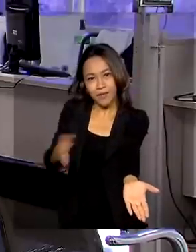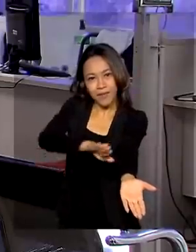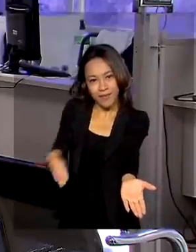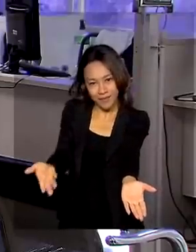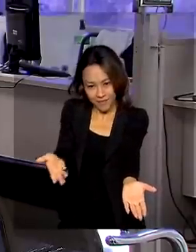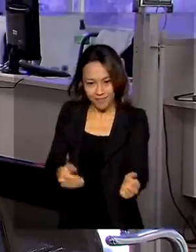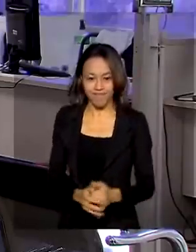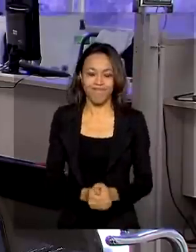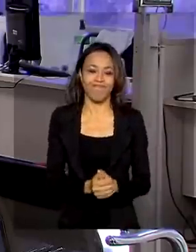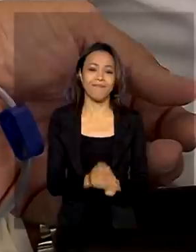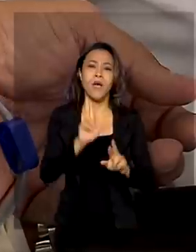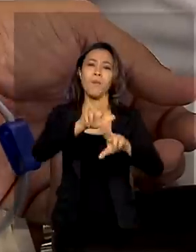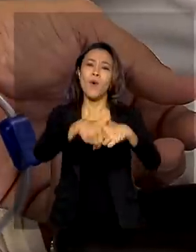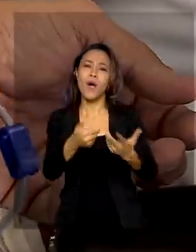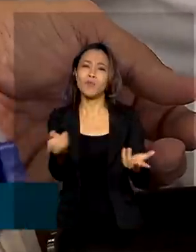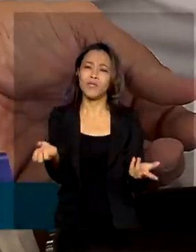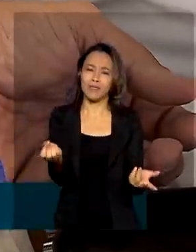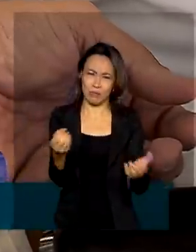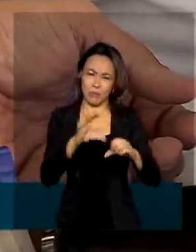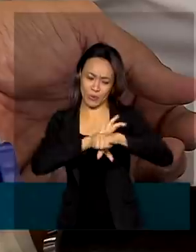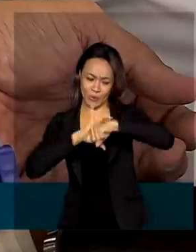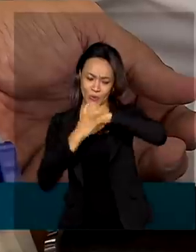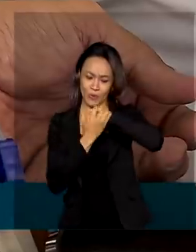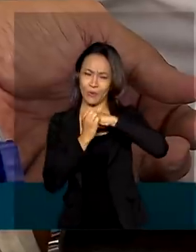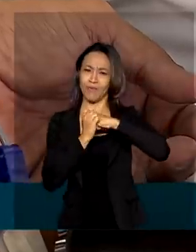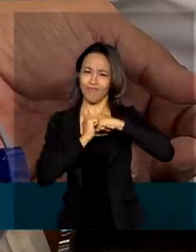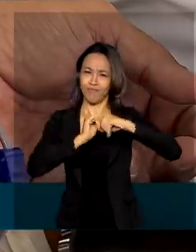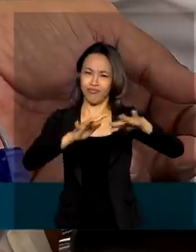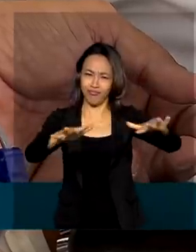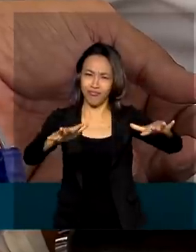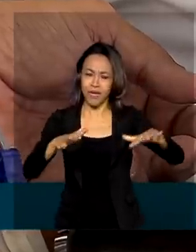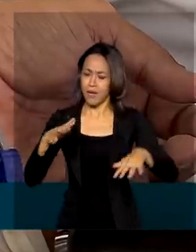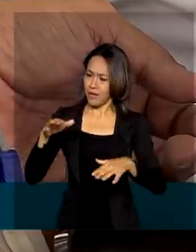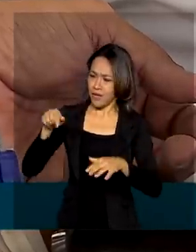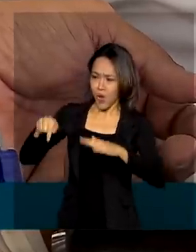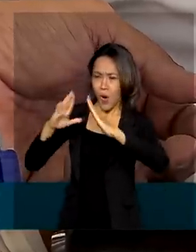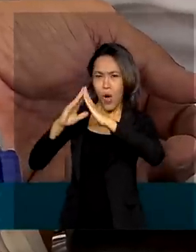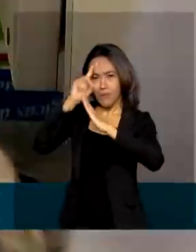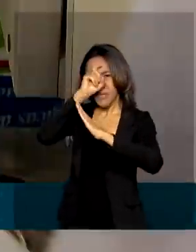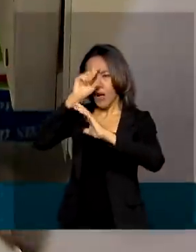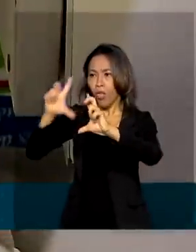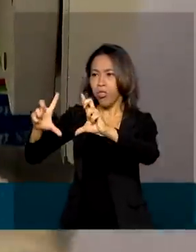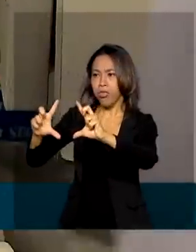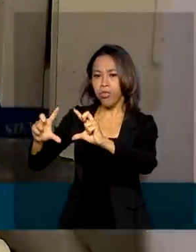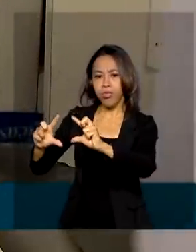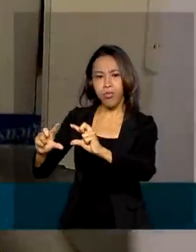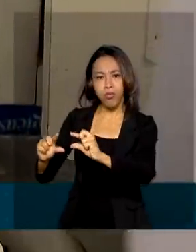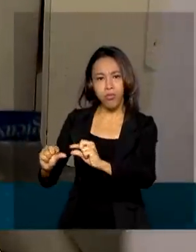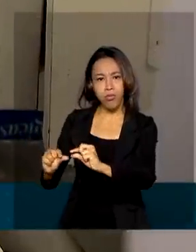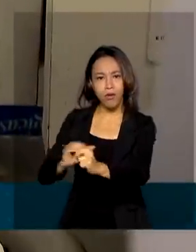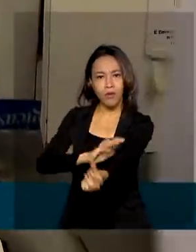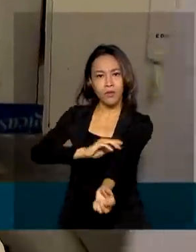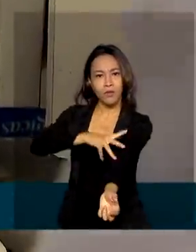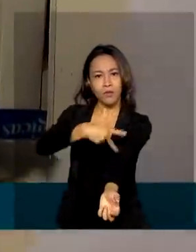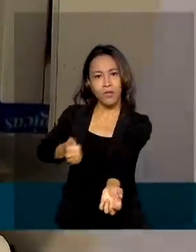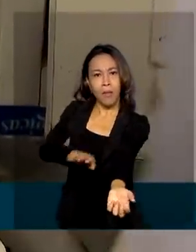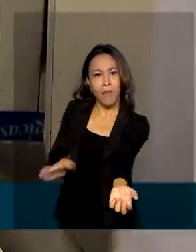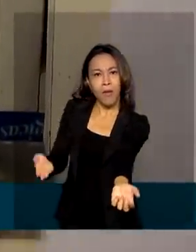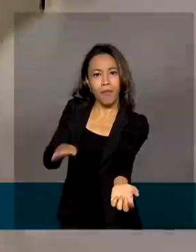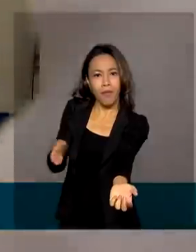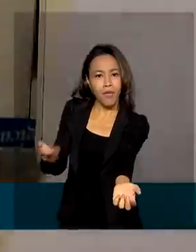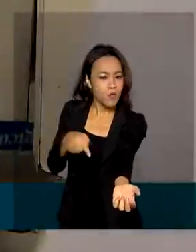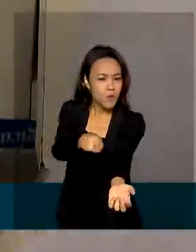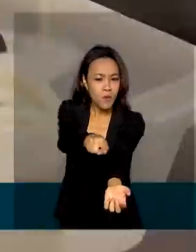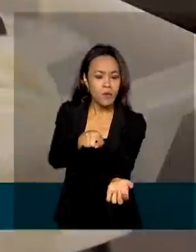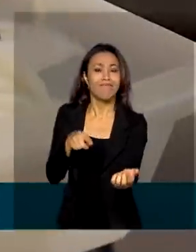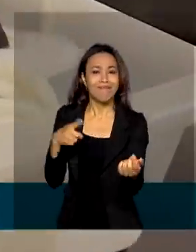Devido ao novo coronavírus, a quantidade de doadores de Hemocentros diminuiu em 2020. Segundo o Ministério da Saúde, os bancos